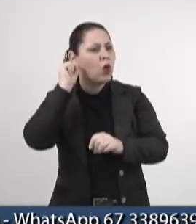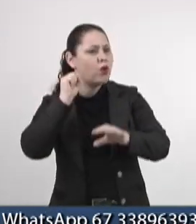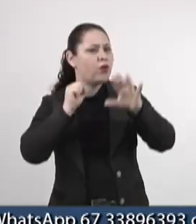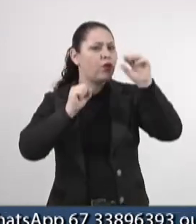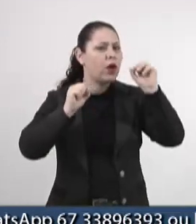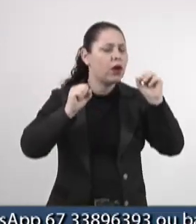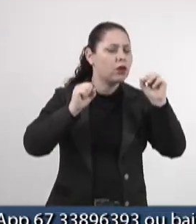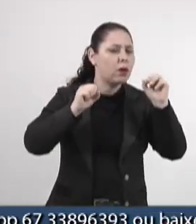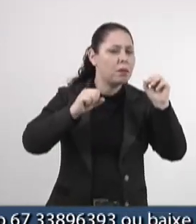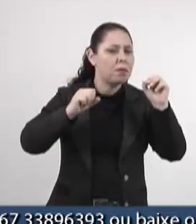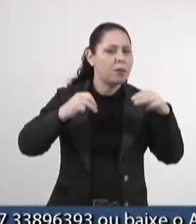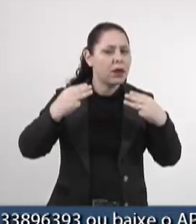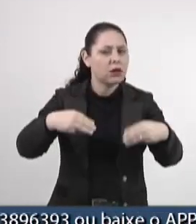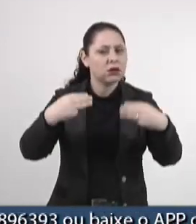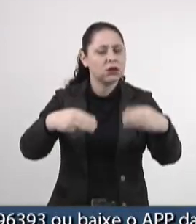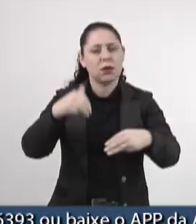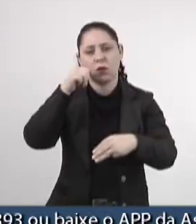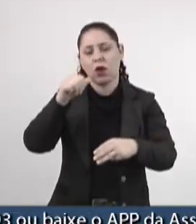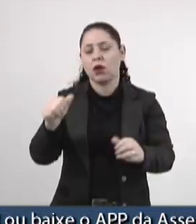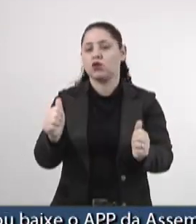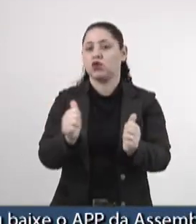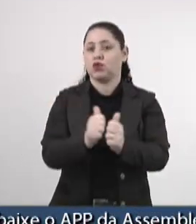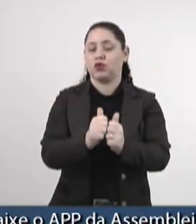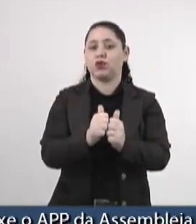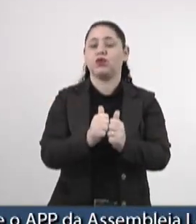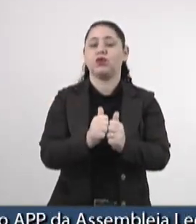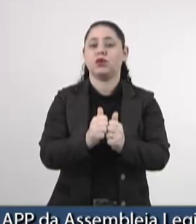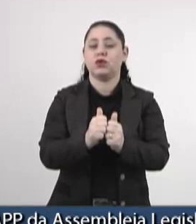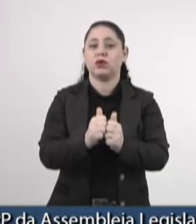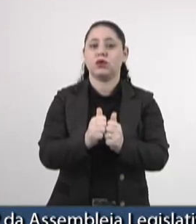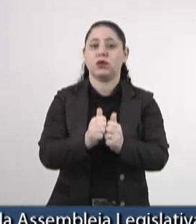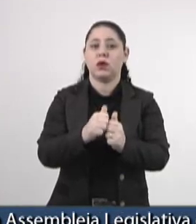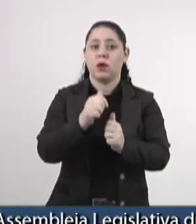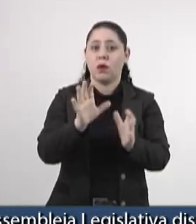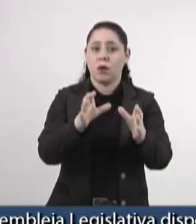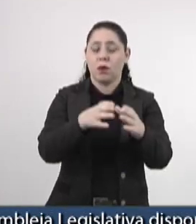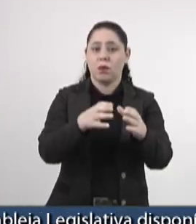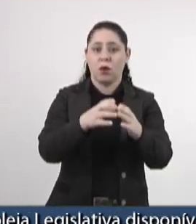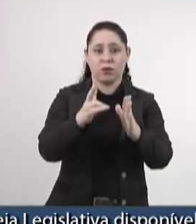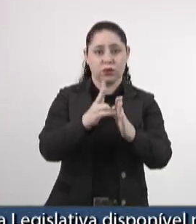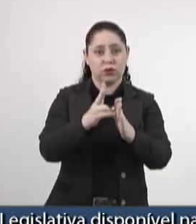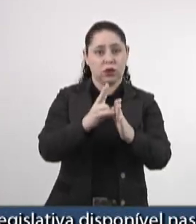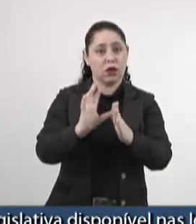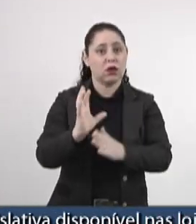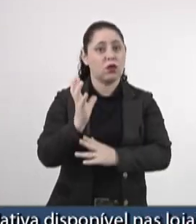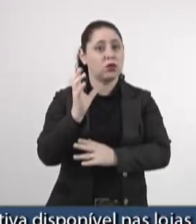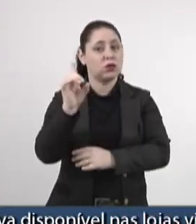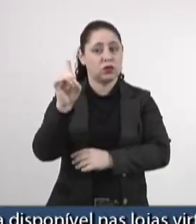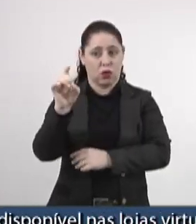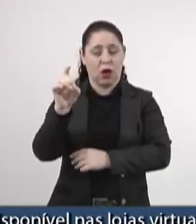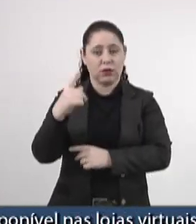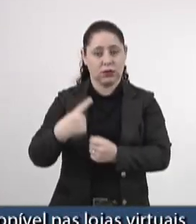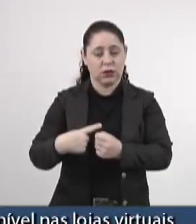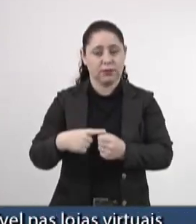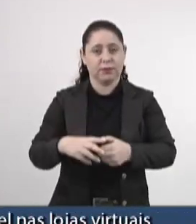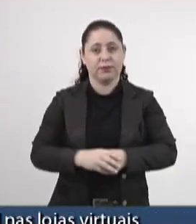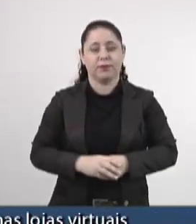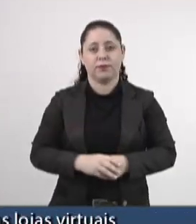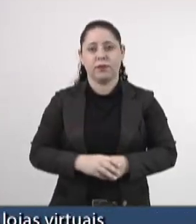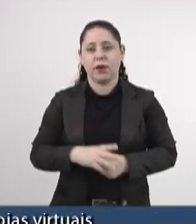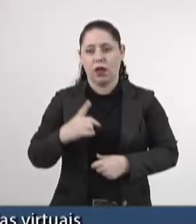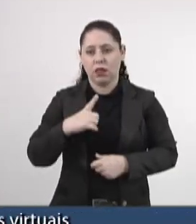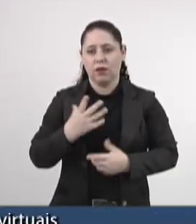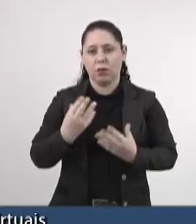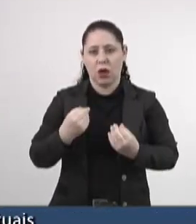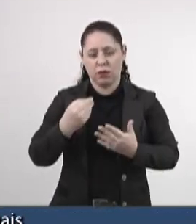Ministério das Mulheres, junto com as mulheres indígenas que aconteceu em Dourados, onde foram